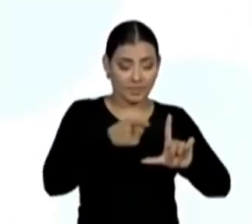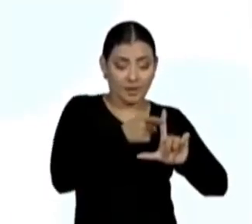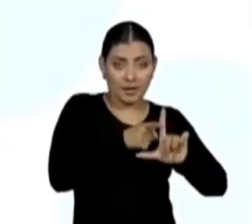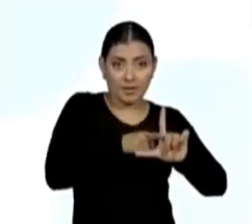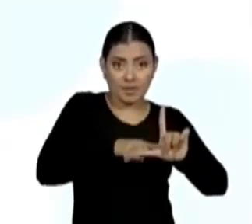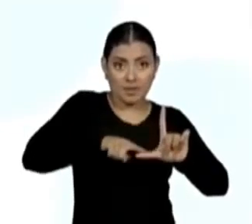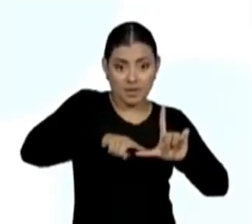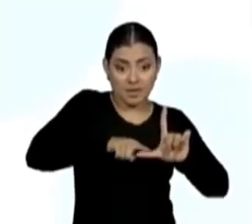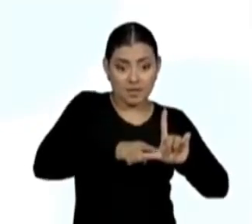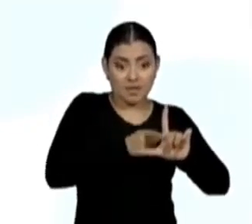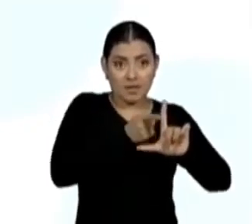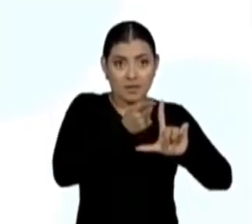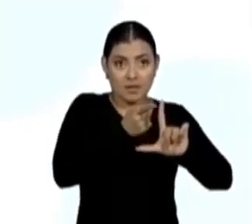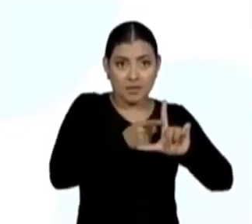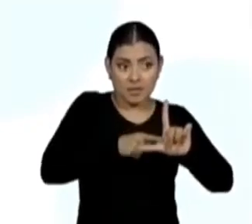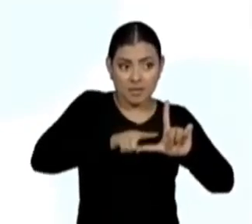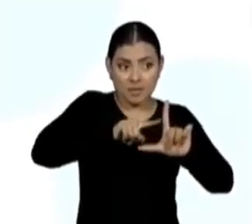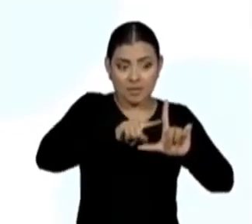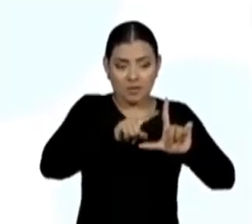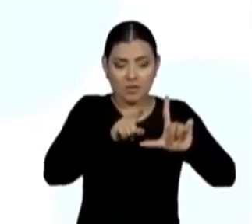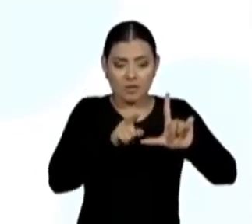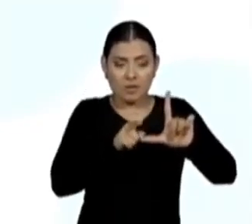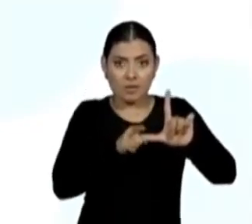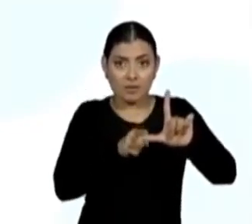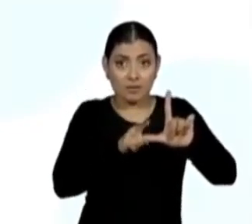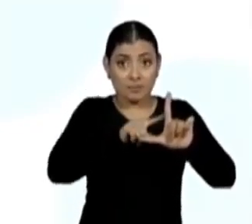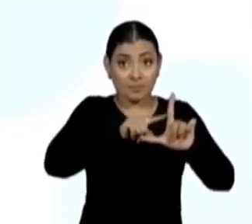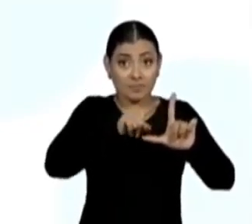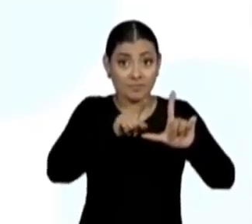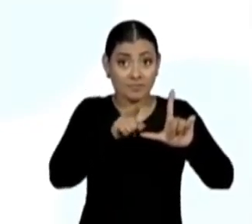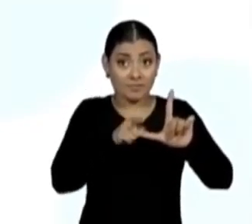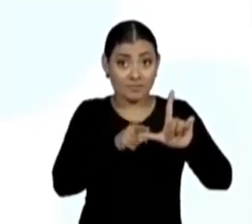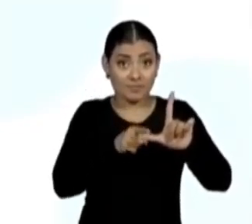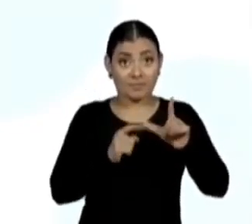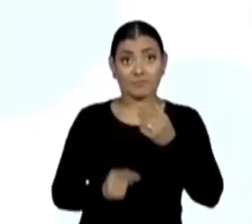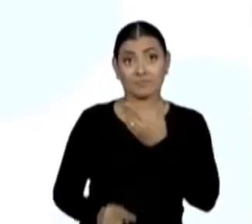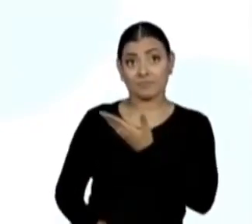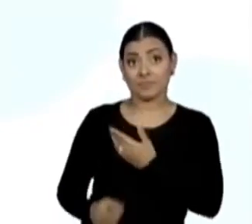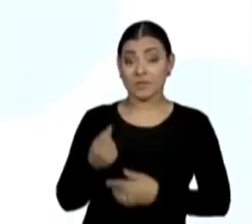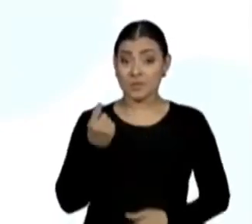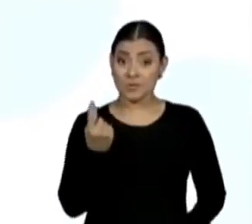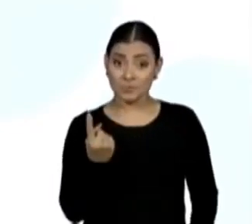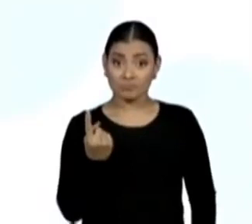estou marcando o ângulo e contando, então, um ângulo, dois,